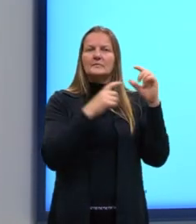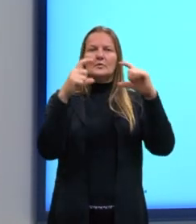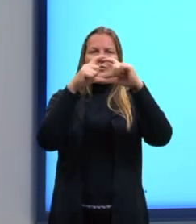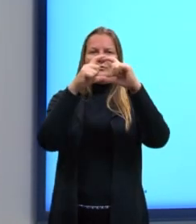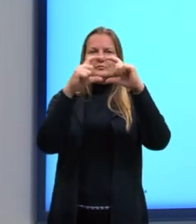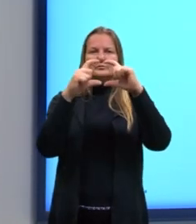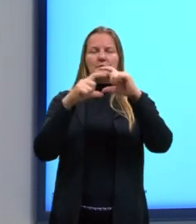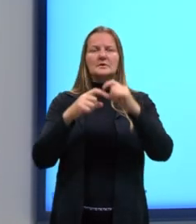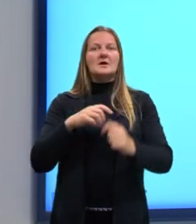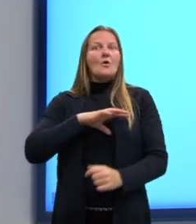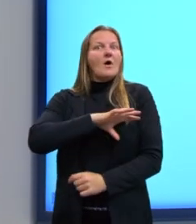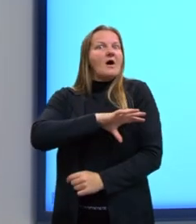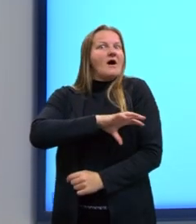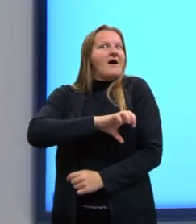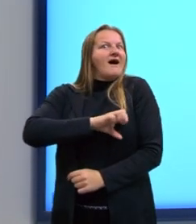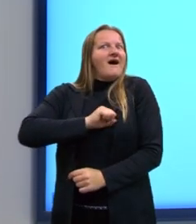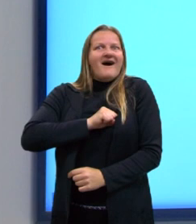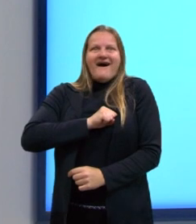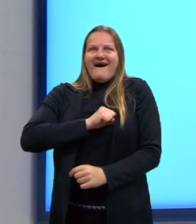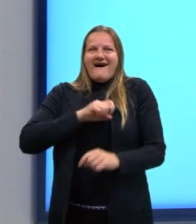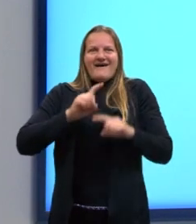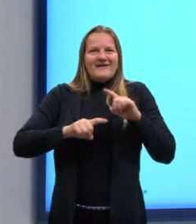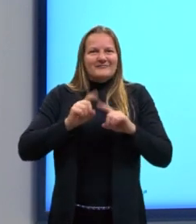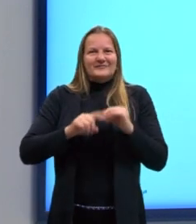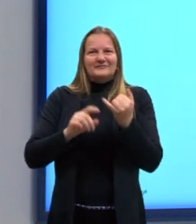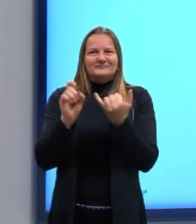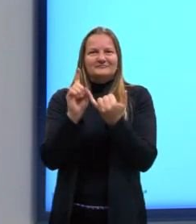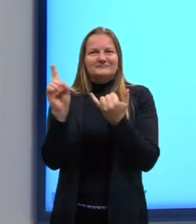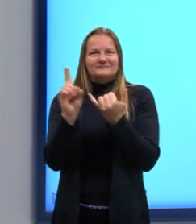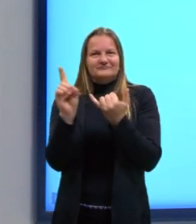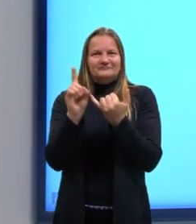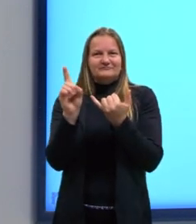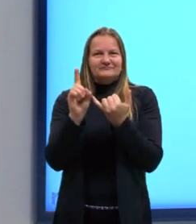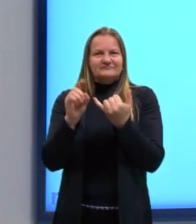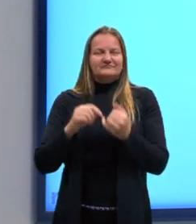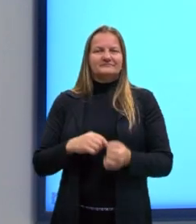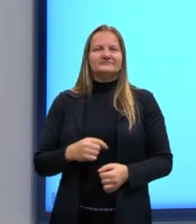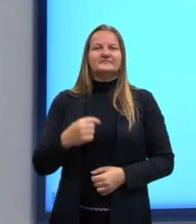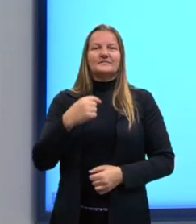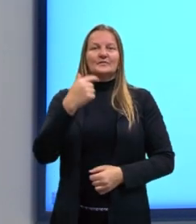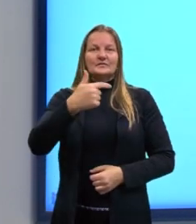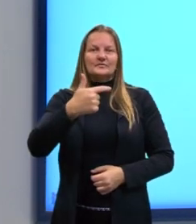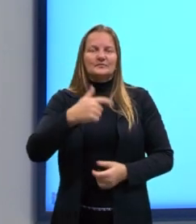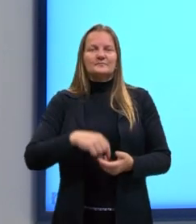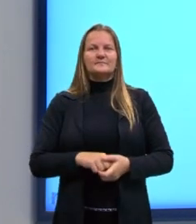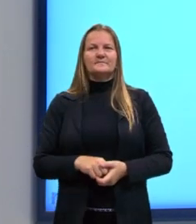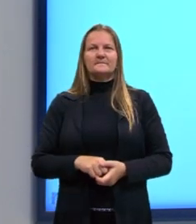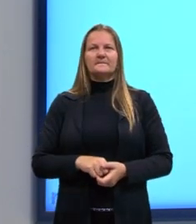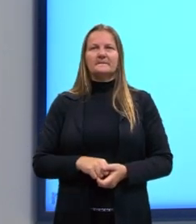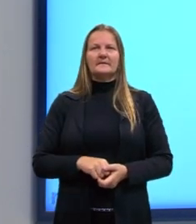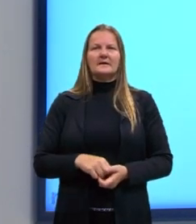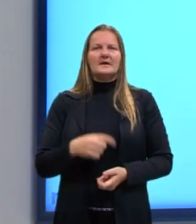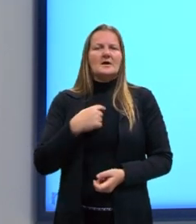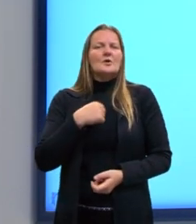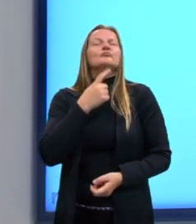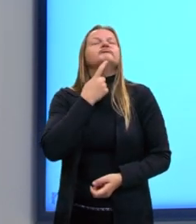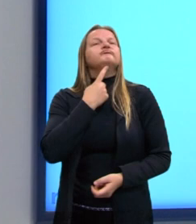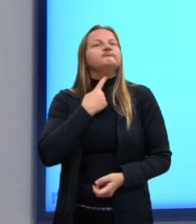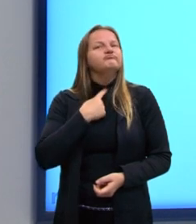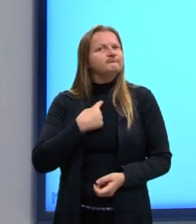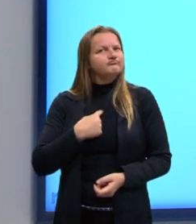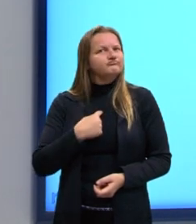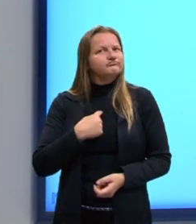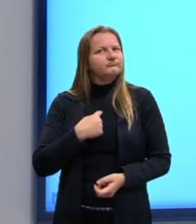assim, eu adoro objeto direto. No segundo quadrinho, a gente tem alguém que diz, eu gosto